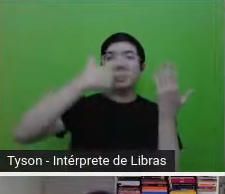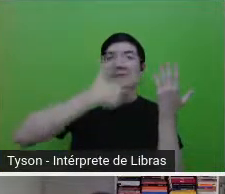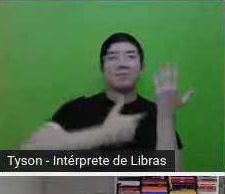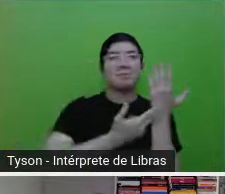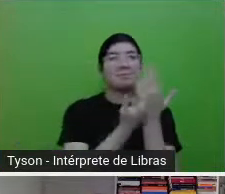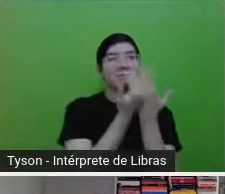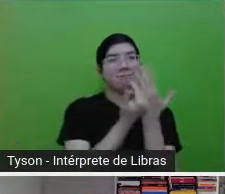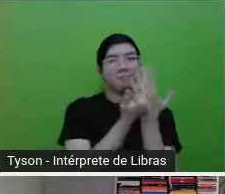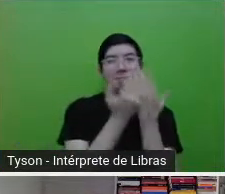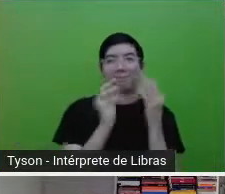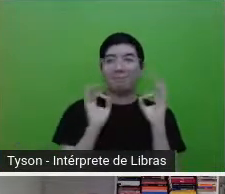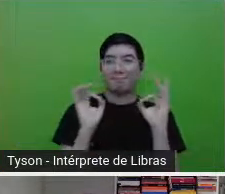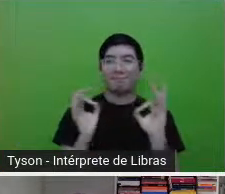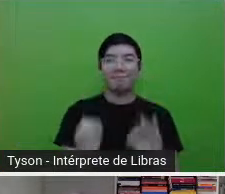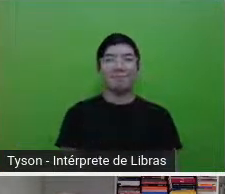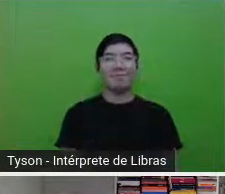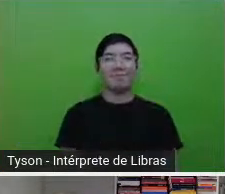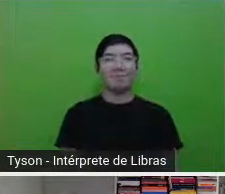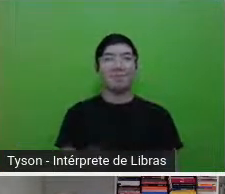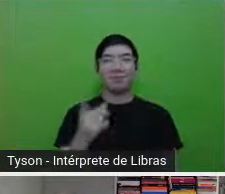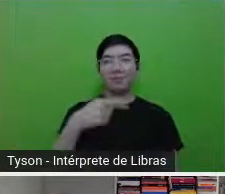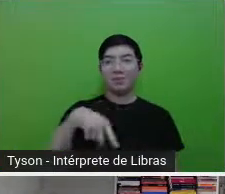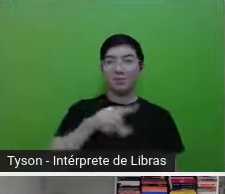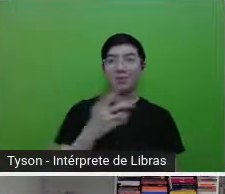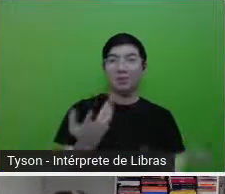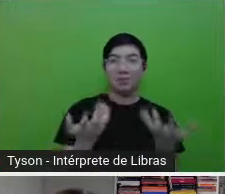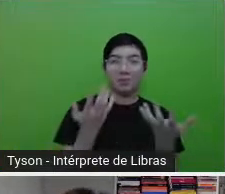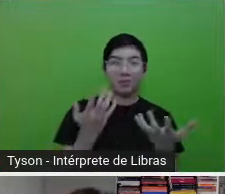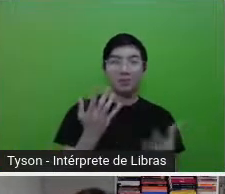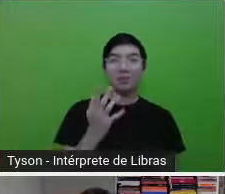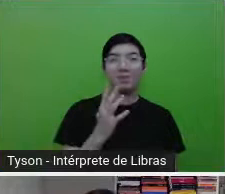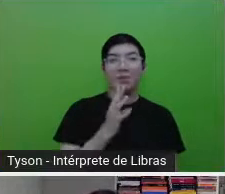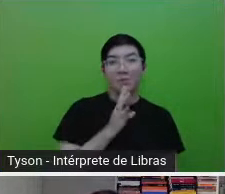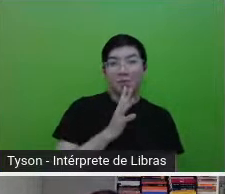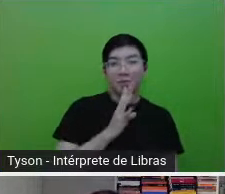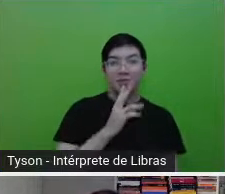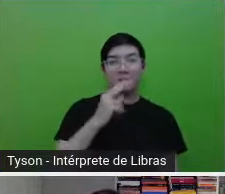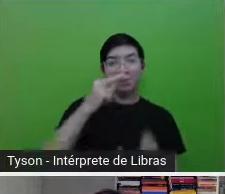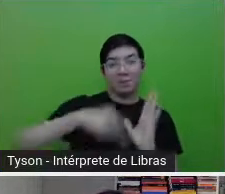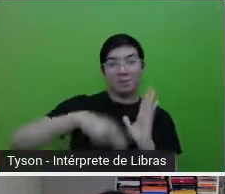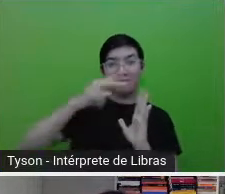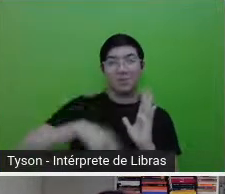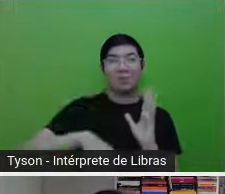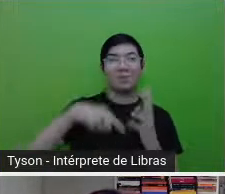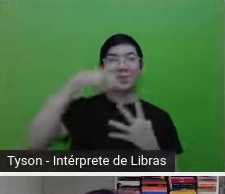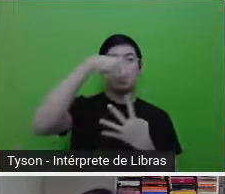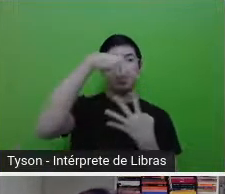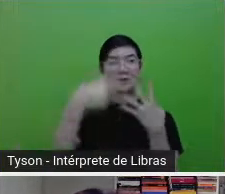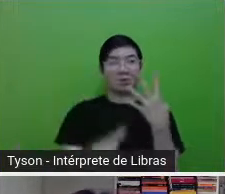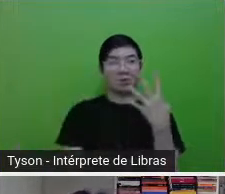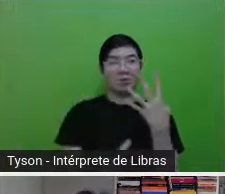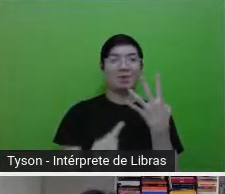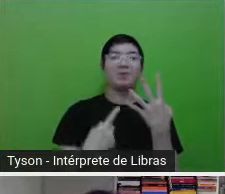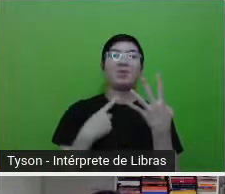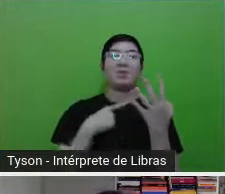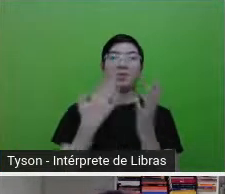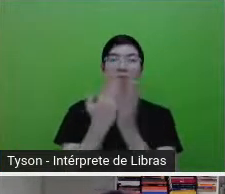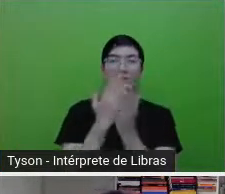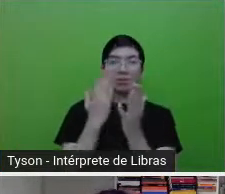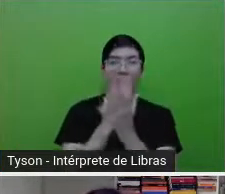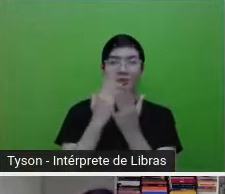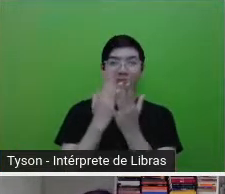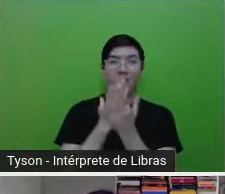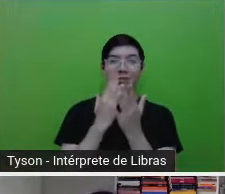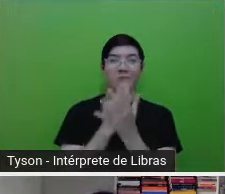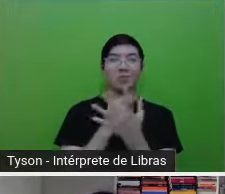Então, assim, para quem quer conhecer nessa tetralogia napolitana, ou quadrilogia napolitana, tem esses